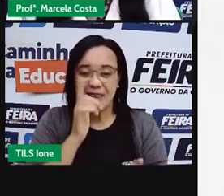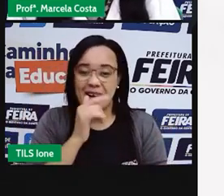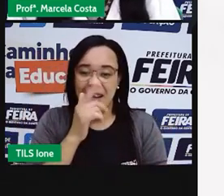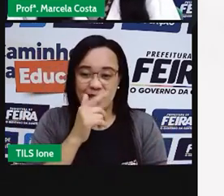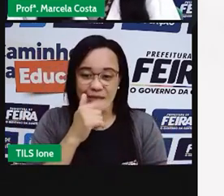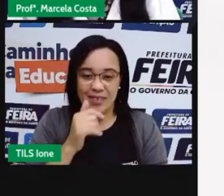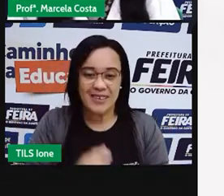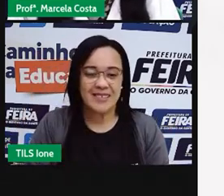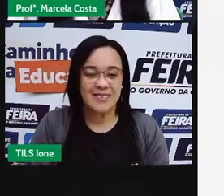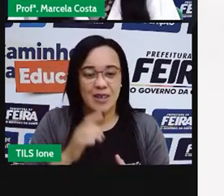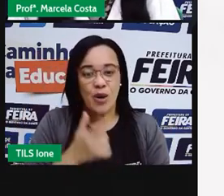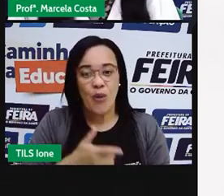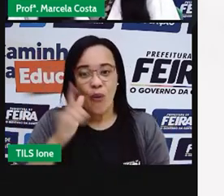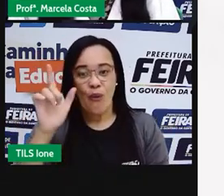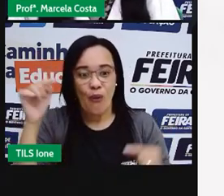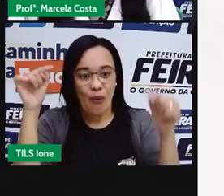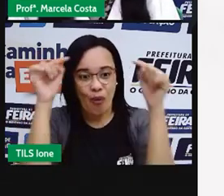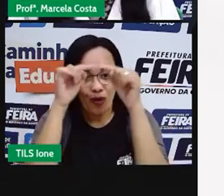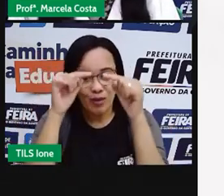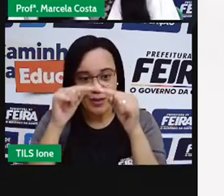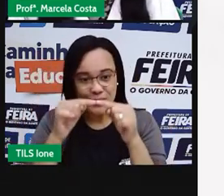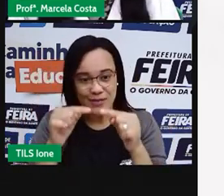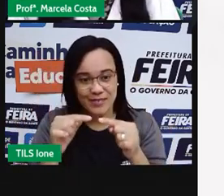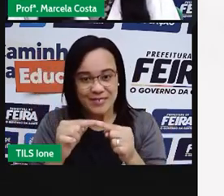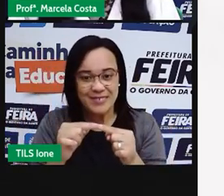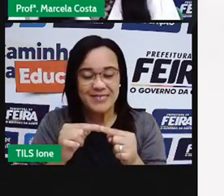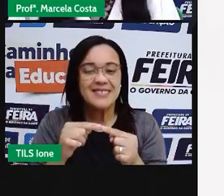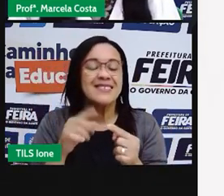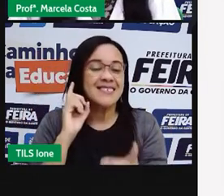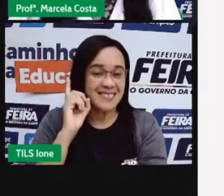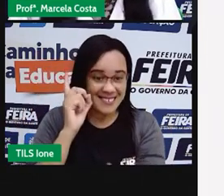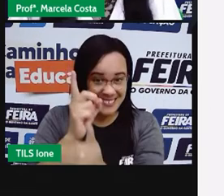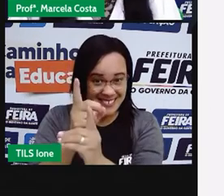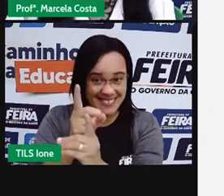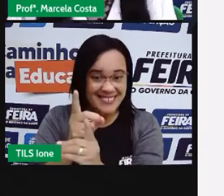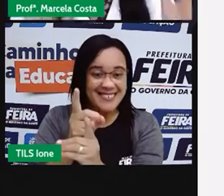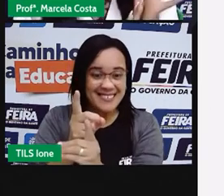Agora, vamos achar outro parque digital. Ó,